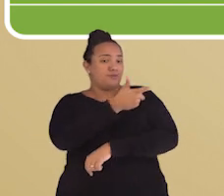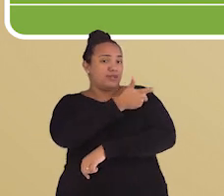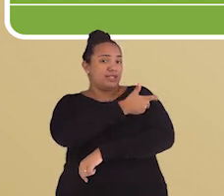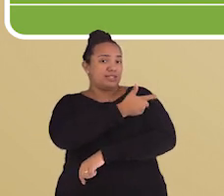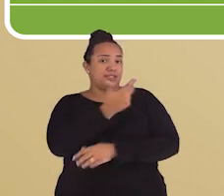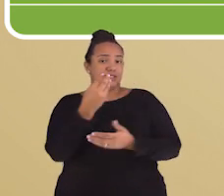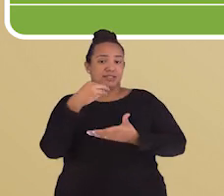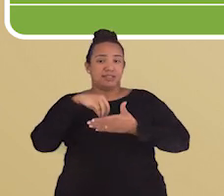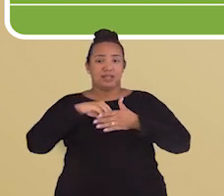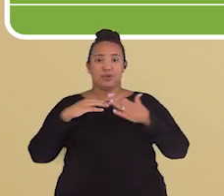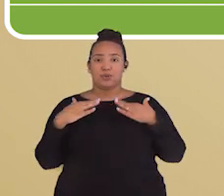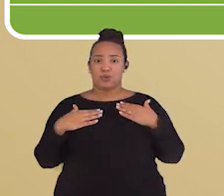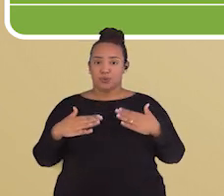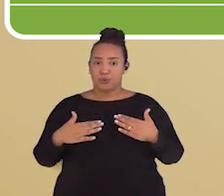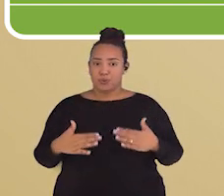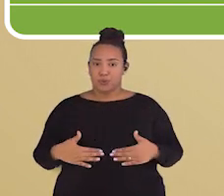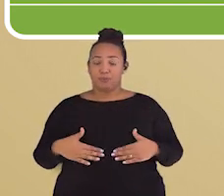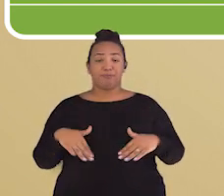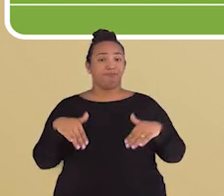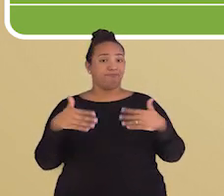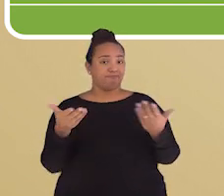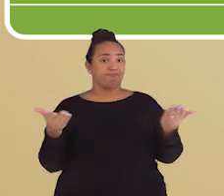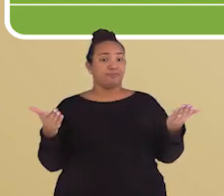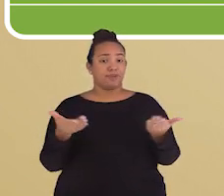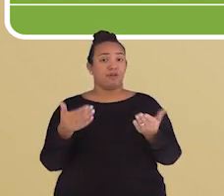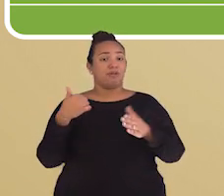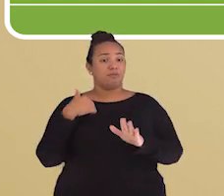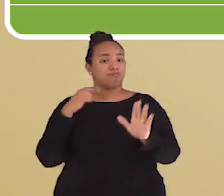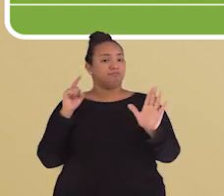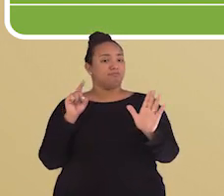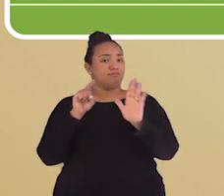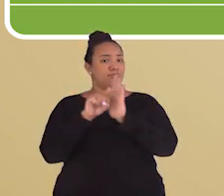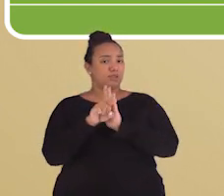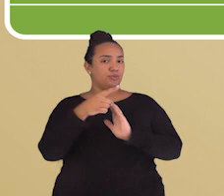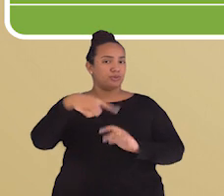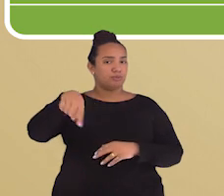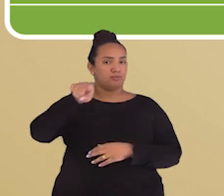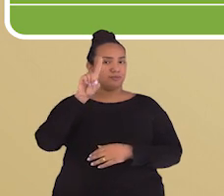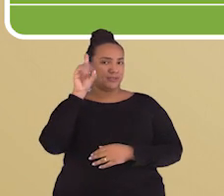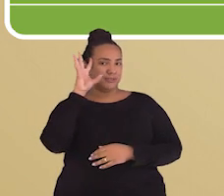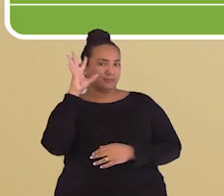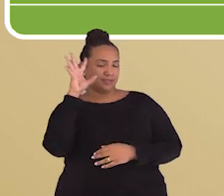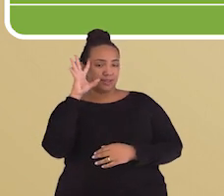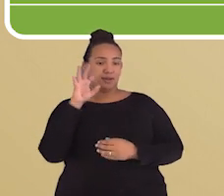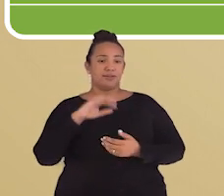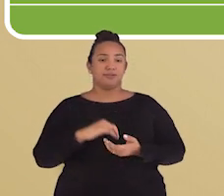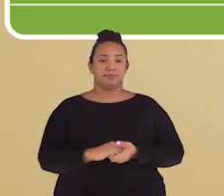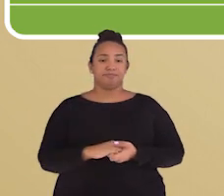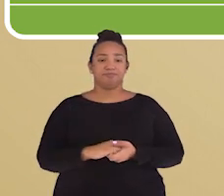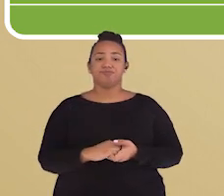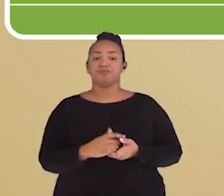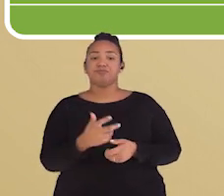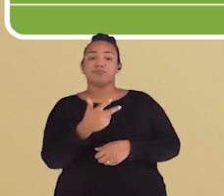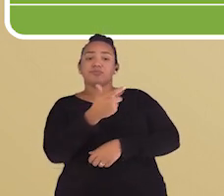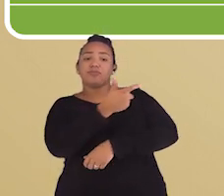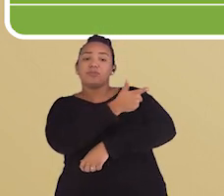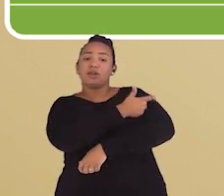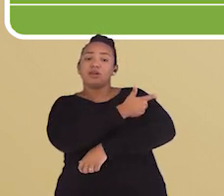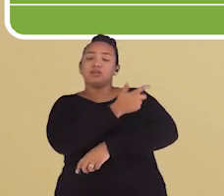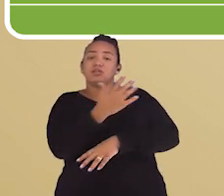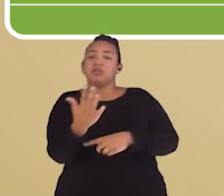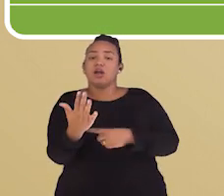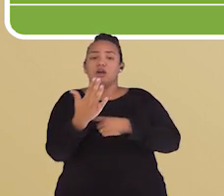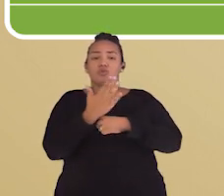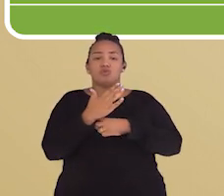elas funcionam, já que fica a nossa pergunta do dia para que vocês respondam durante a aula. Como as vacinas